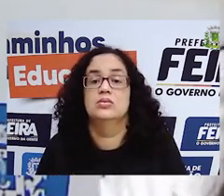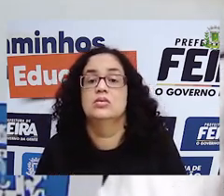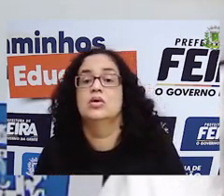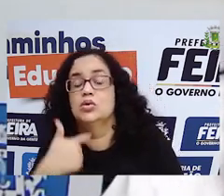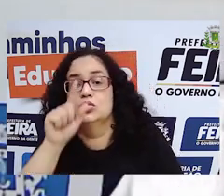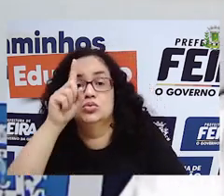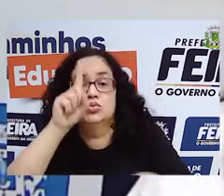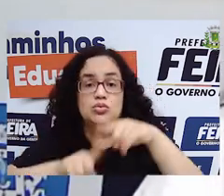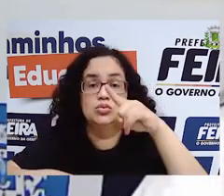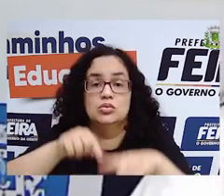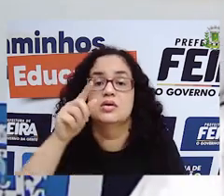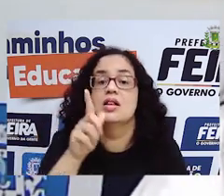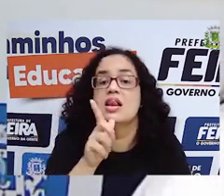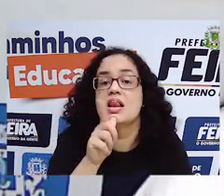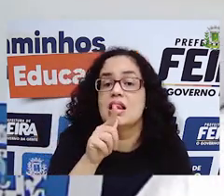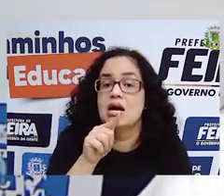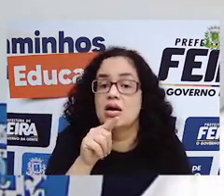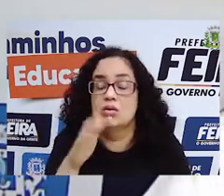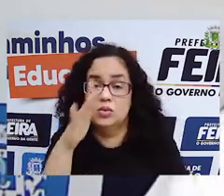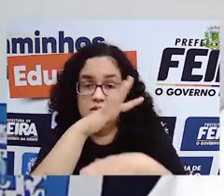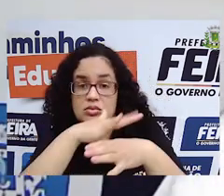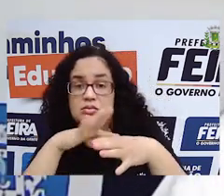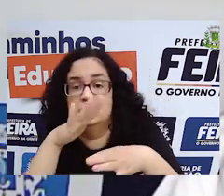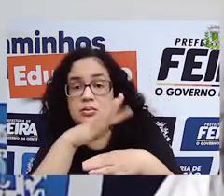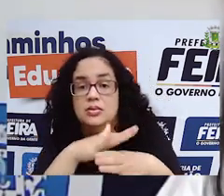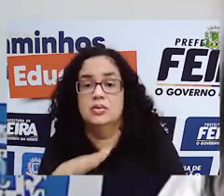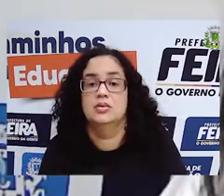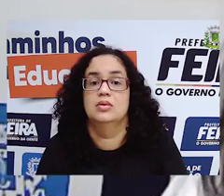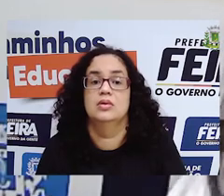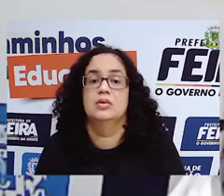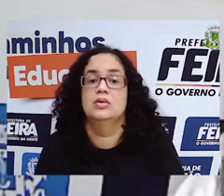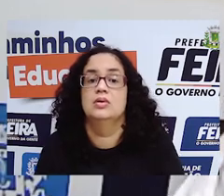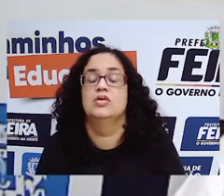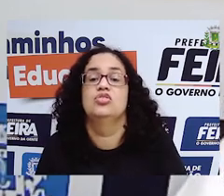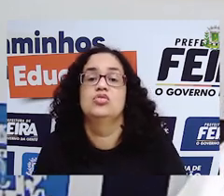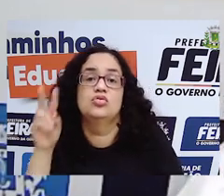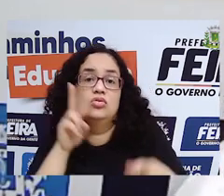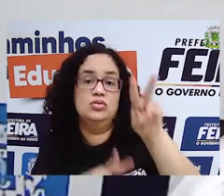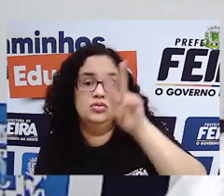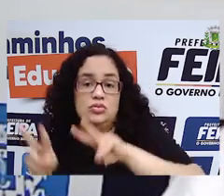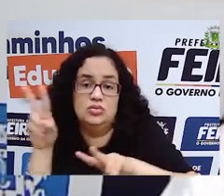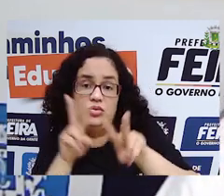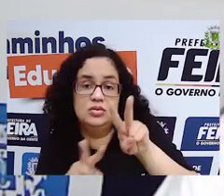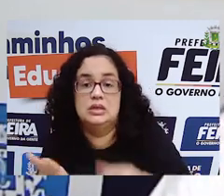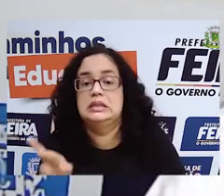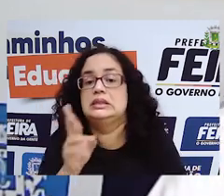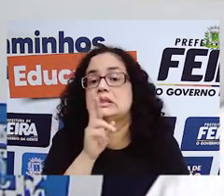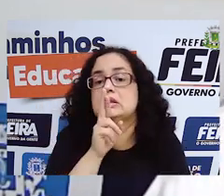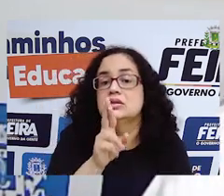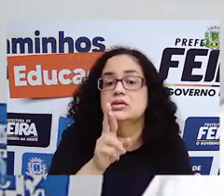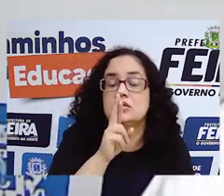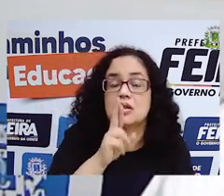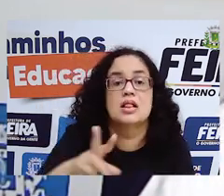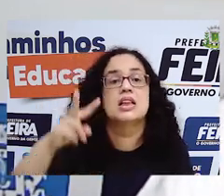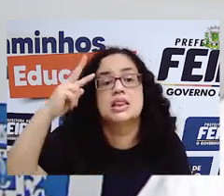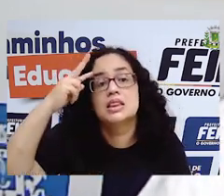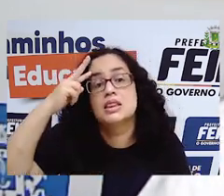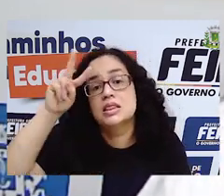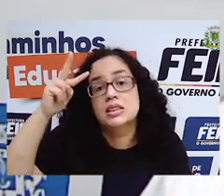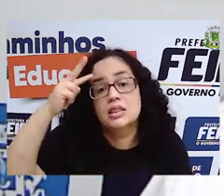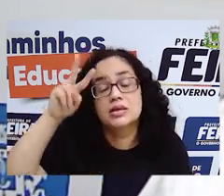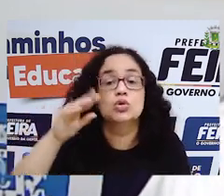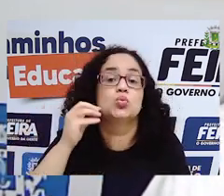materiais, a água passou. E a gente vai agora para a observação dos nossos resultados. Lembrando aí que essa